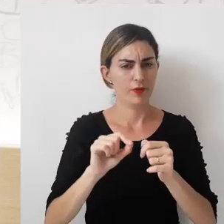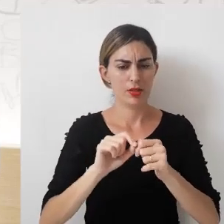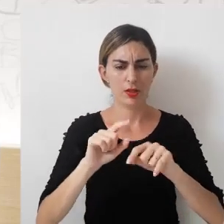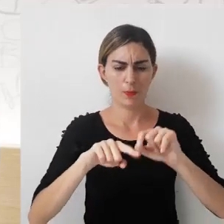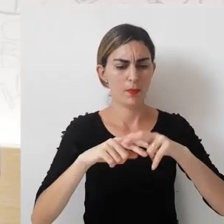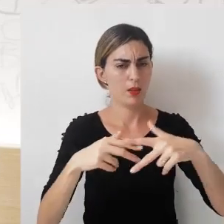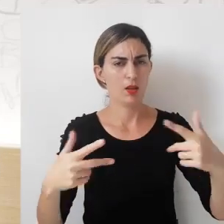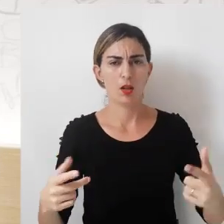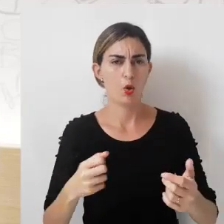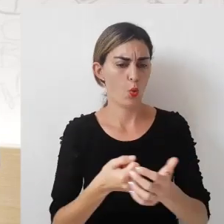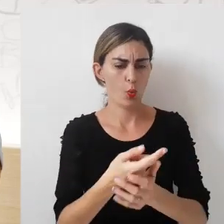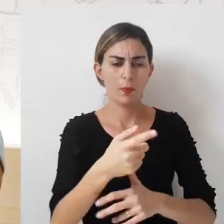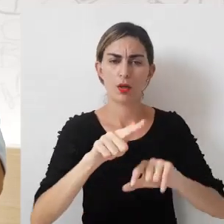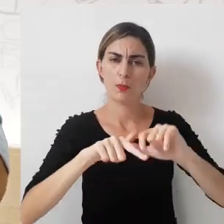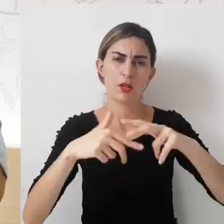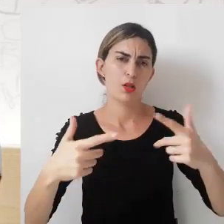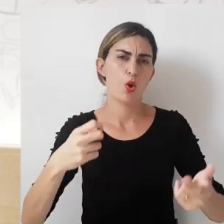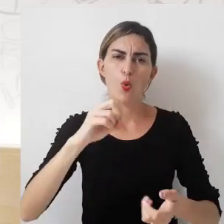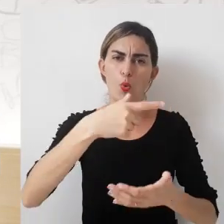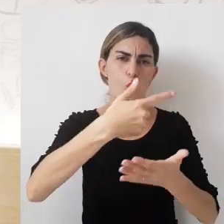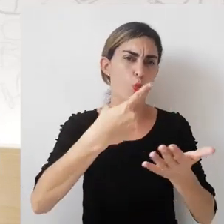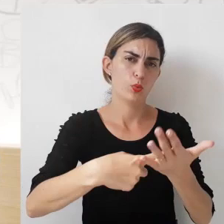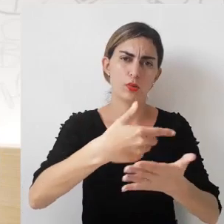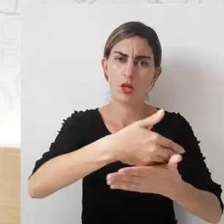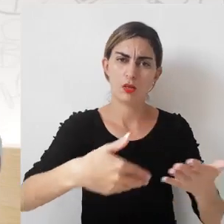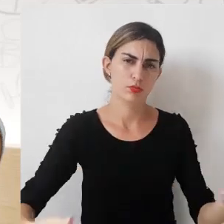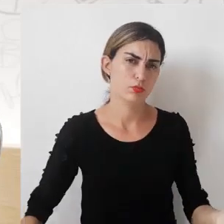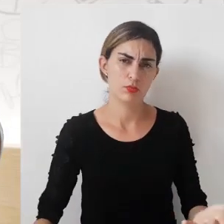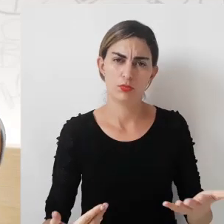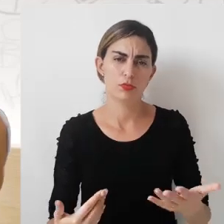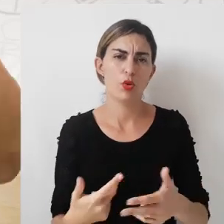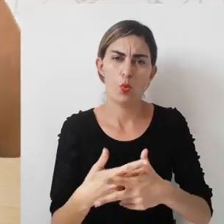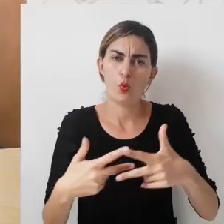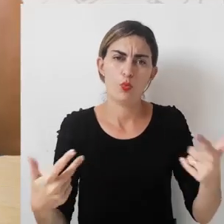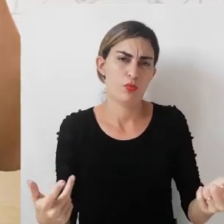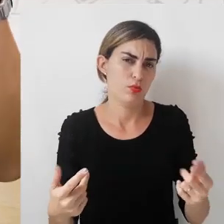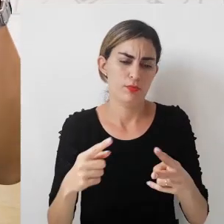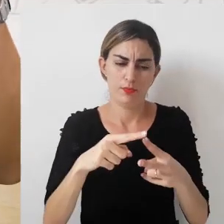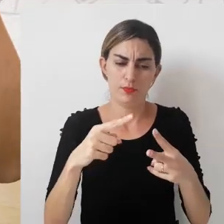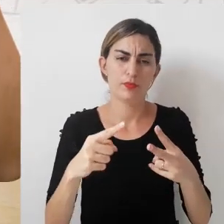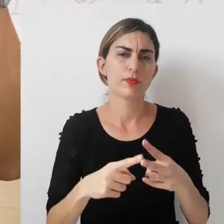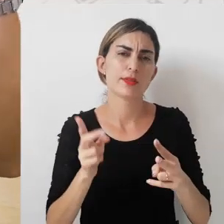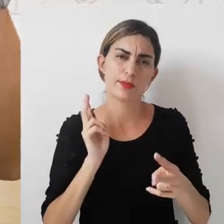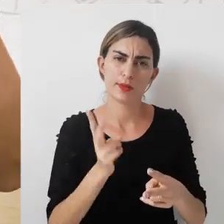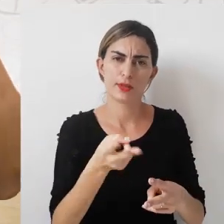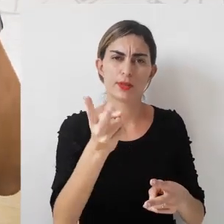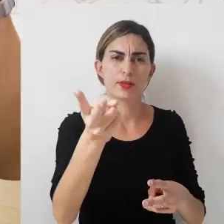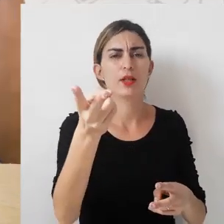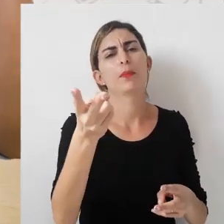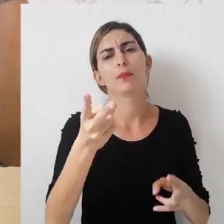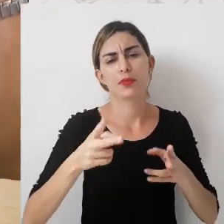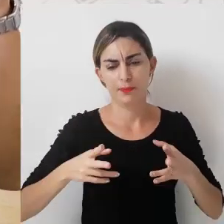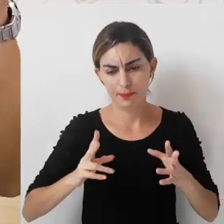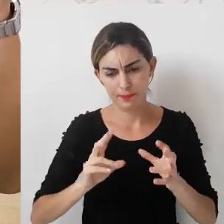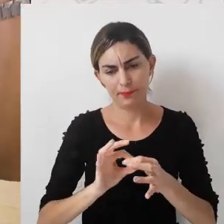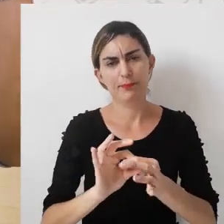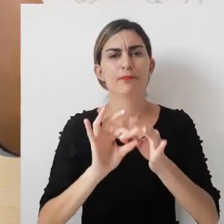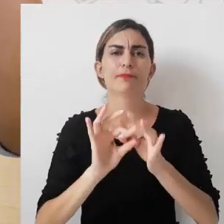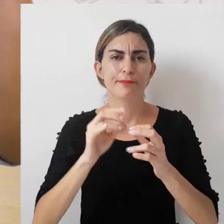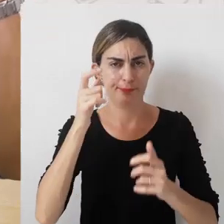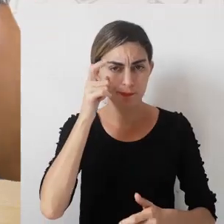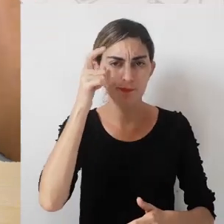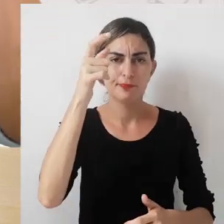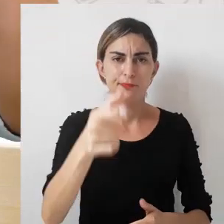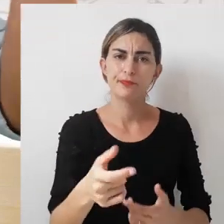de um material ou a contratação de um serviço. Percebam, as duas figuras estão sempre nessa linha